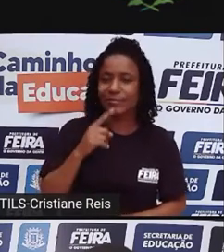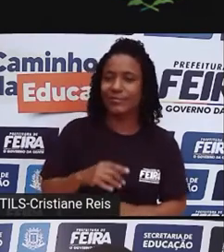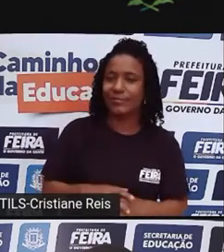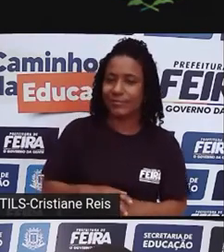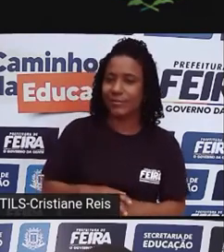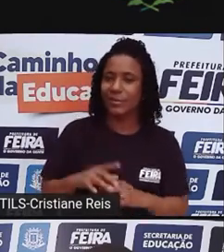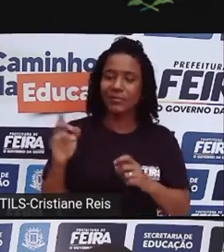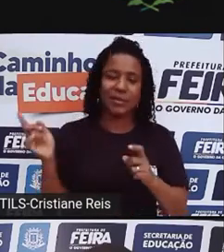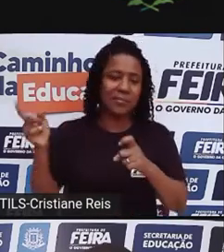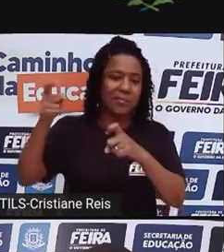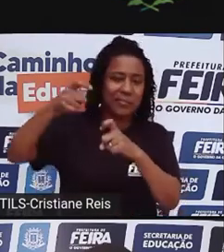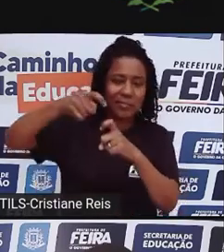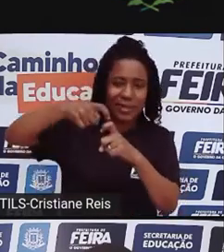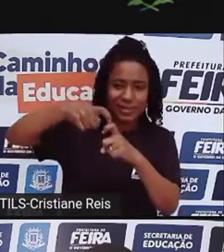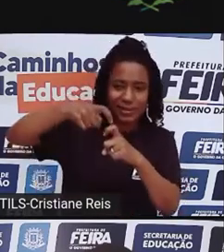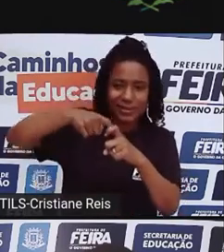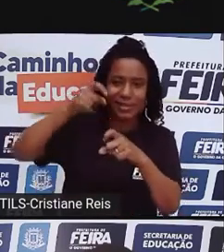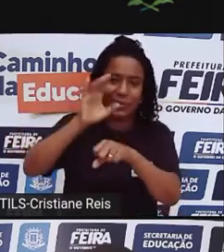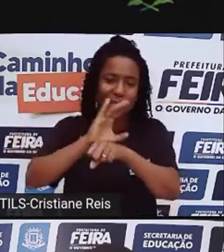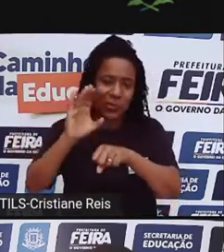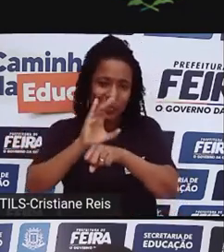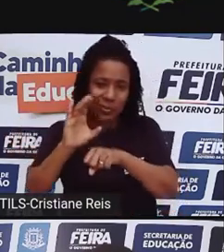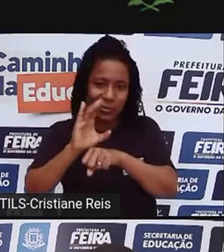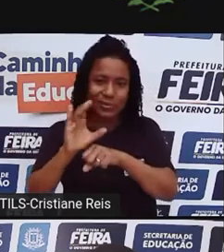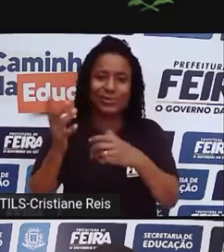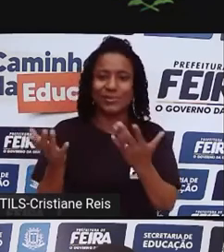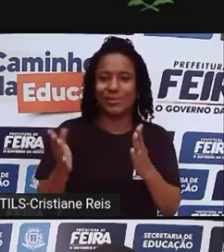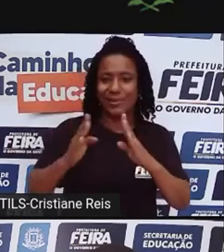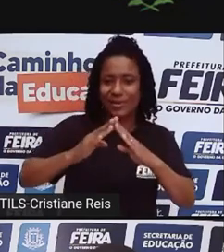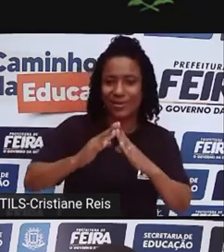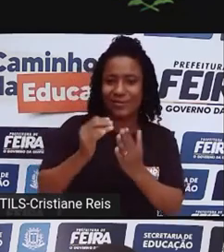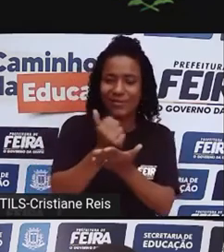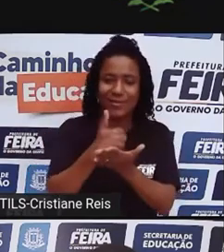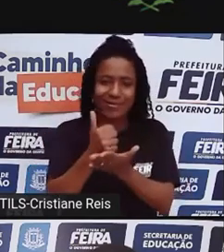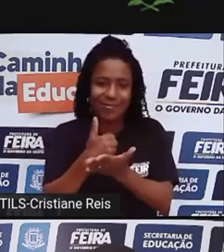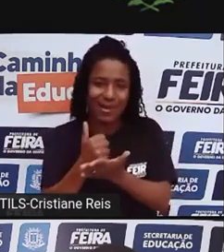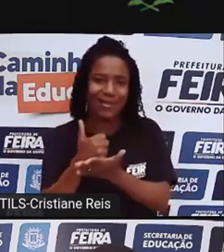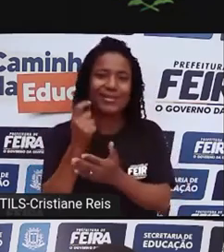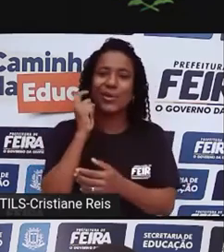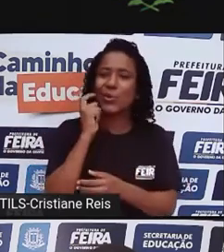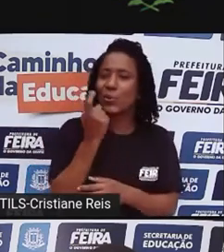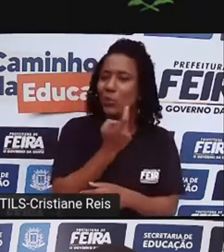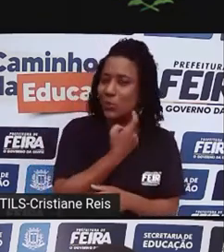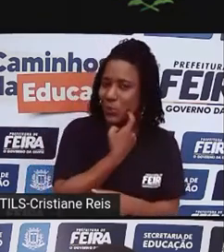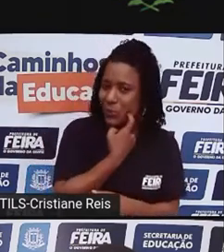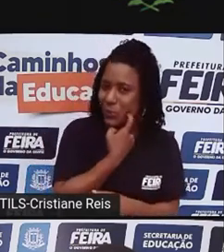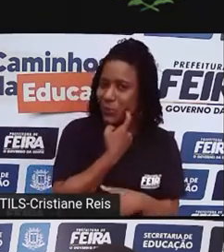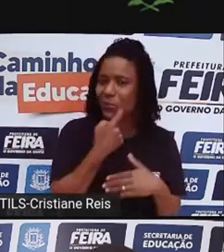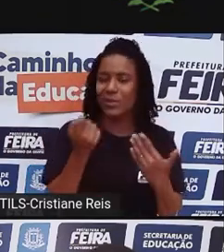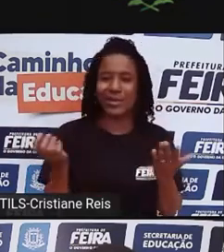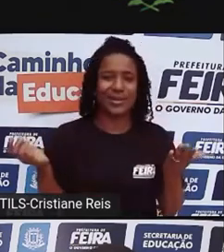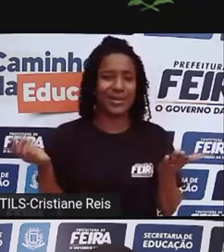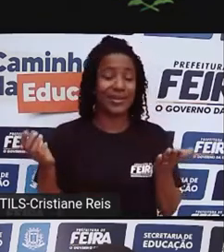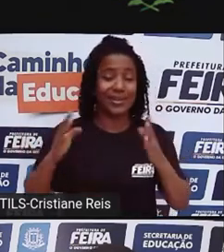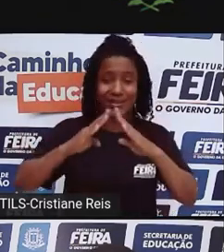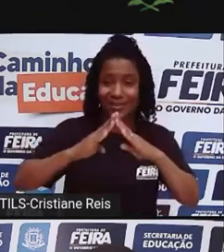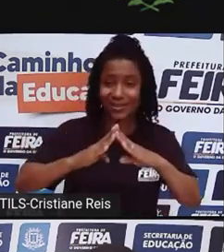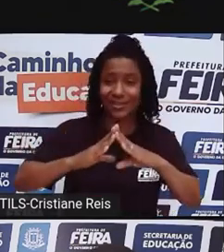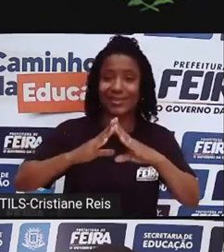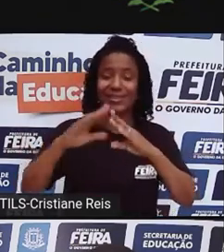medicina, farmácia, odontologia, câmara de vereadores, senado